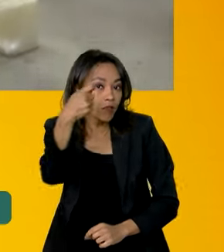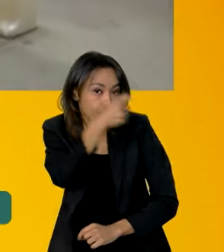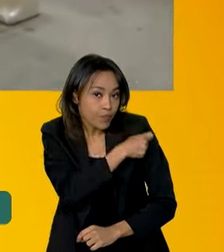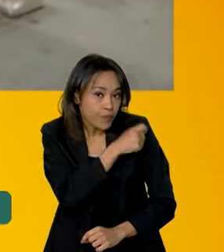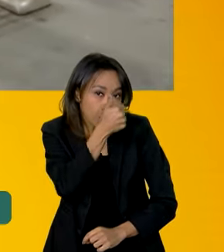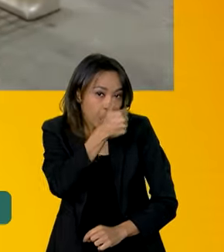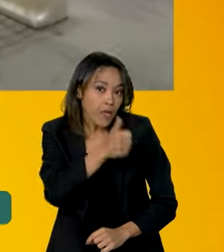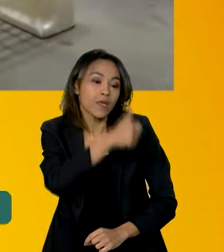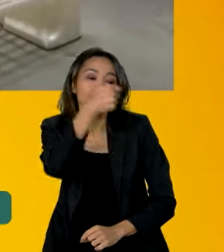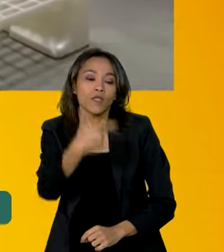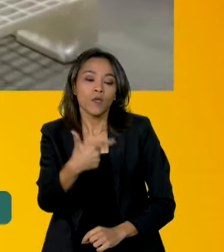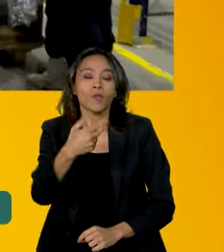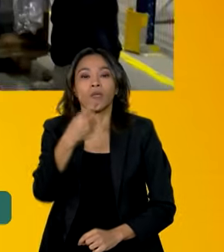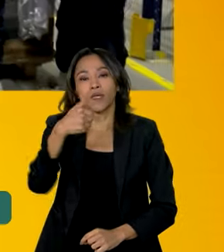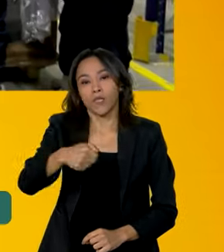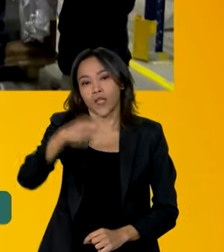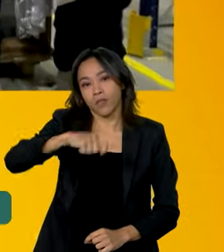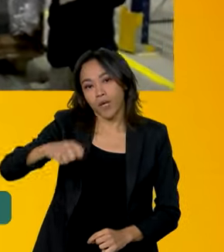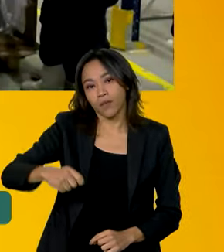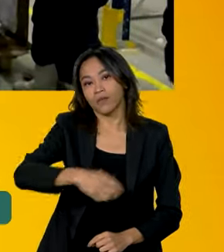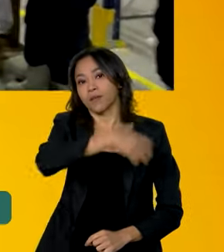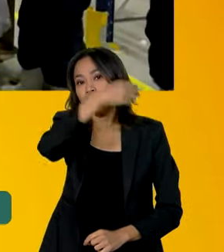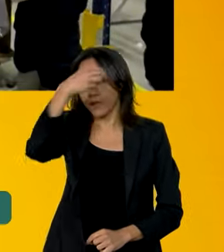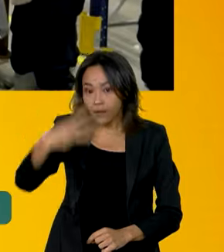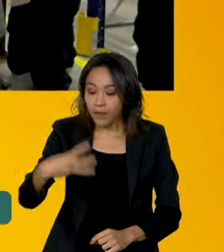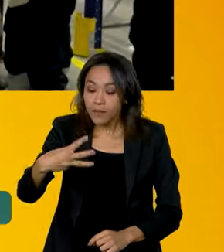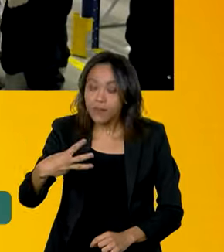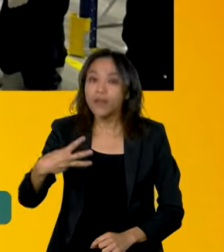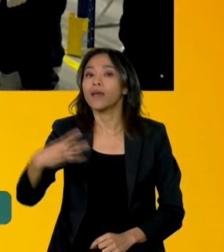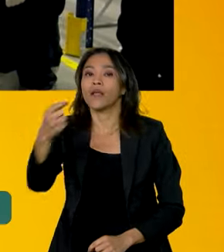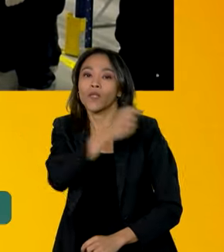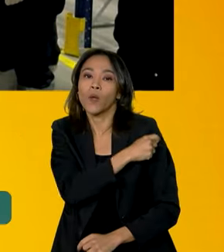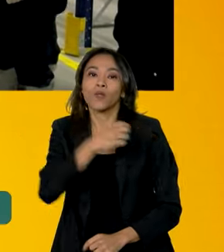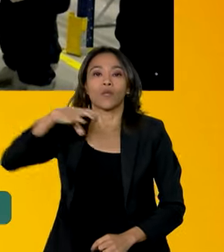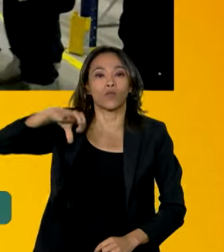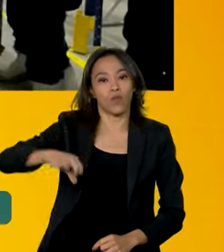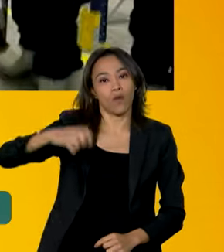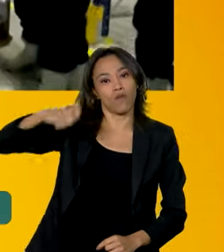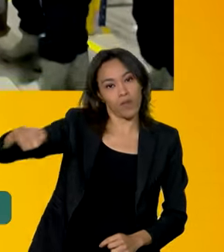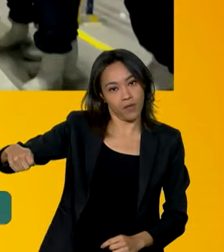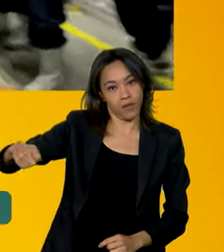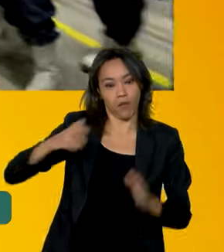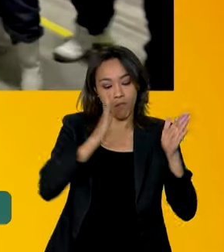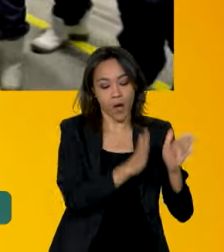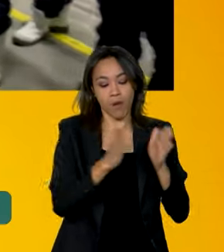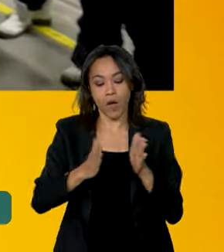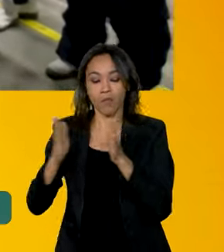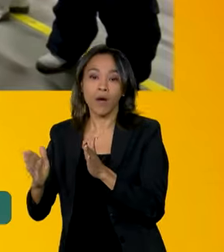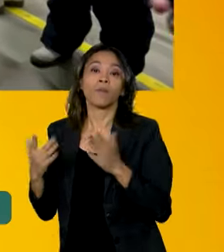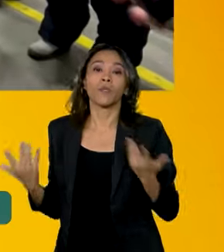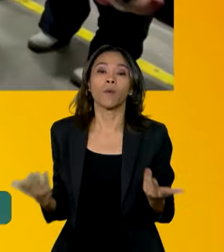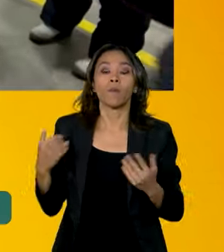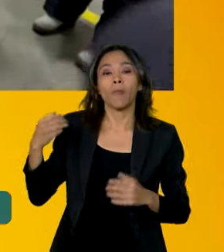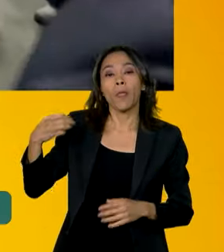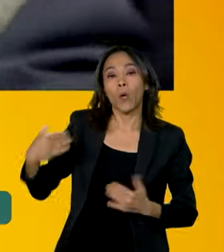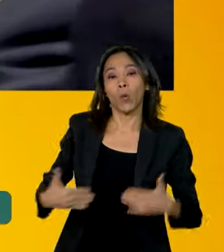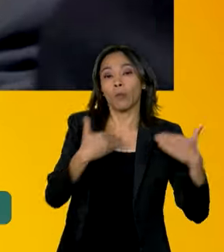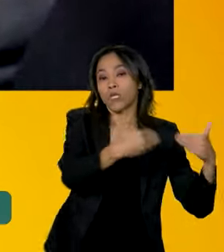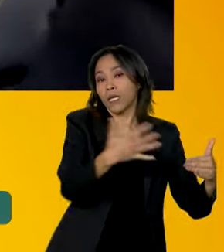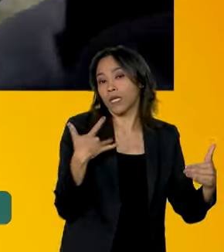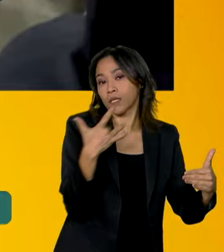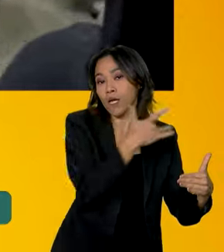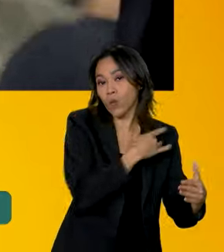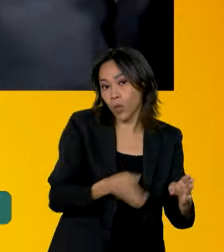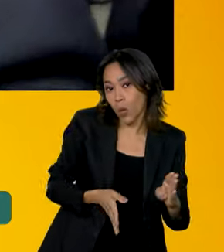a segunda aos 7 meses e a terceira dose aos 9 meses de idade. O Ministério da Saúde também passou a recomendar